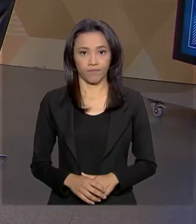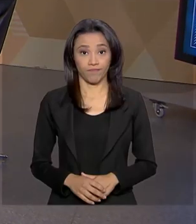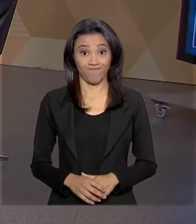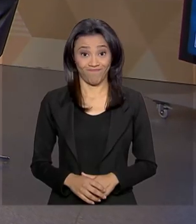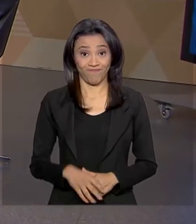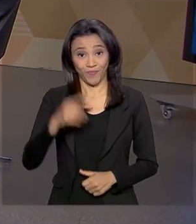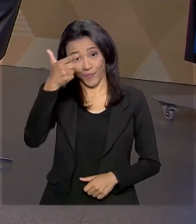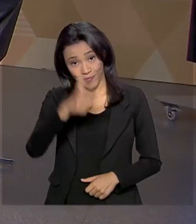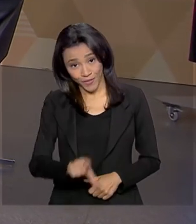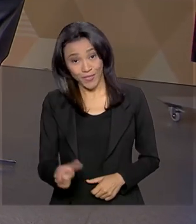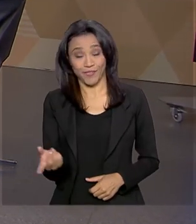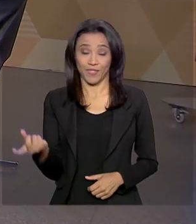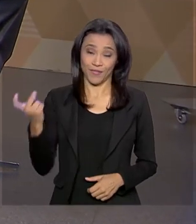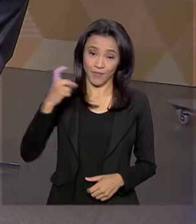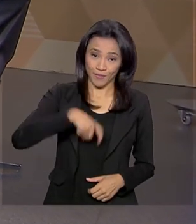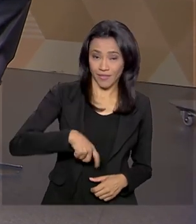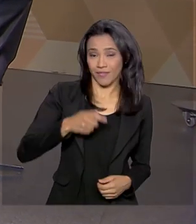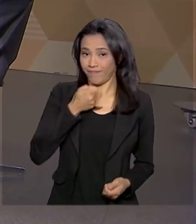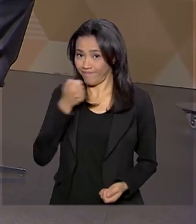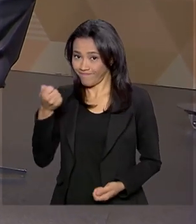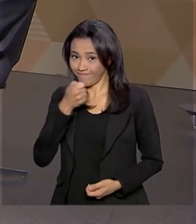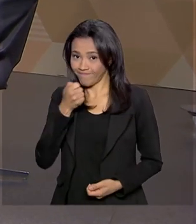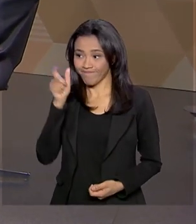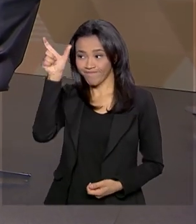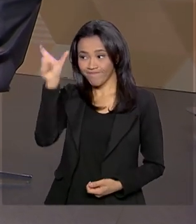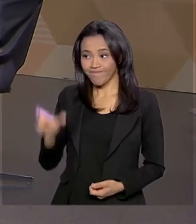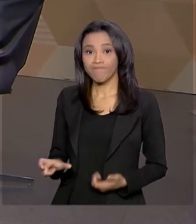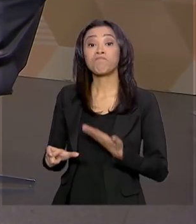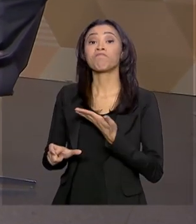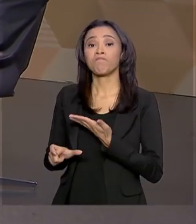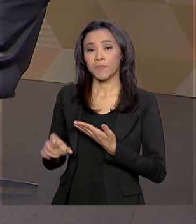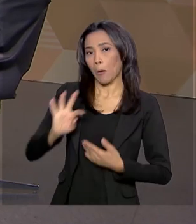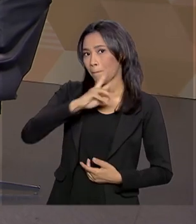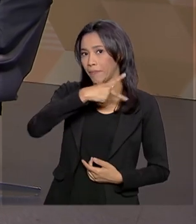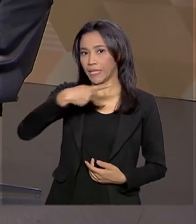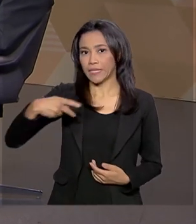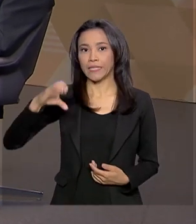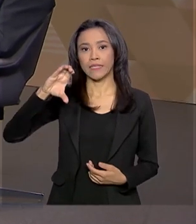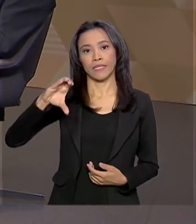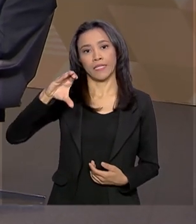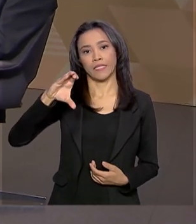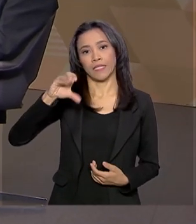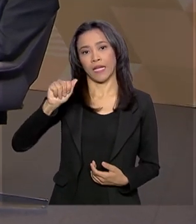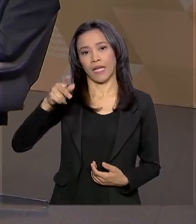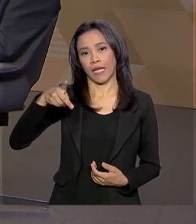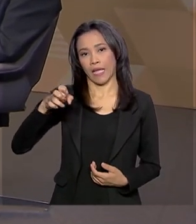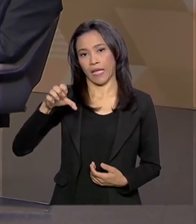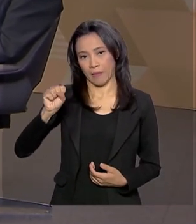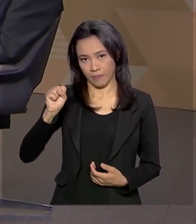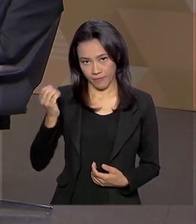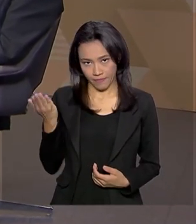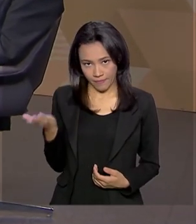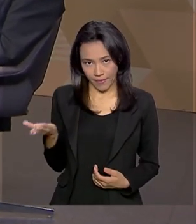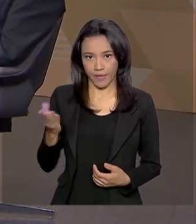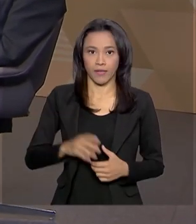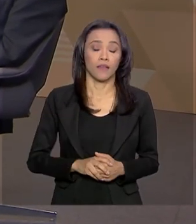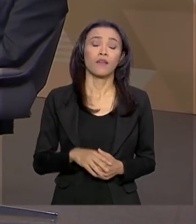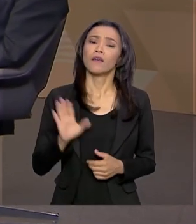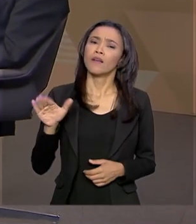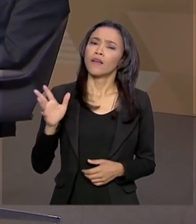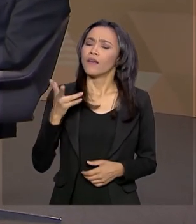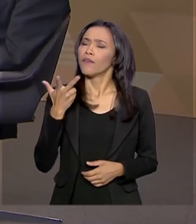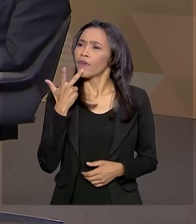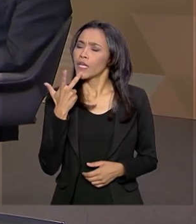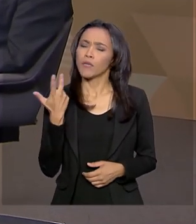De volta com o Brasil em Pauta, o entrevistado é o presidente da CAPES, Anderson Correia. Presidente, falamos